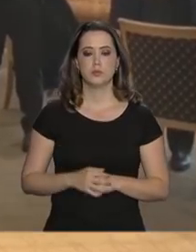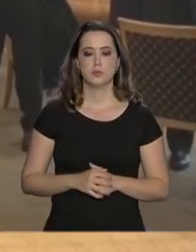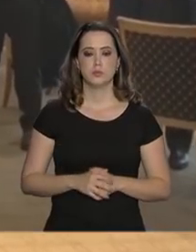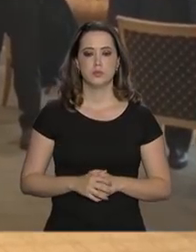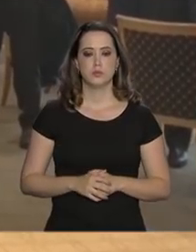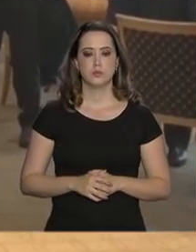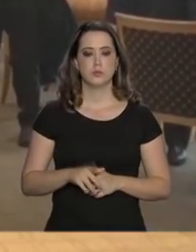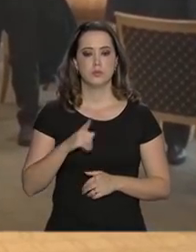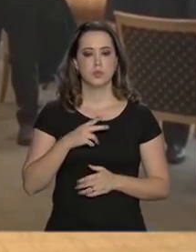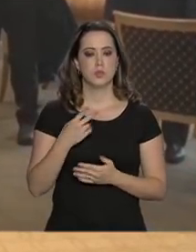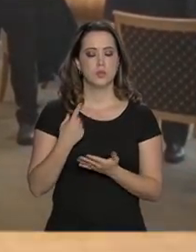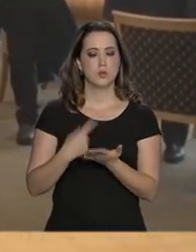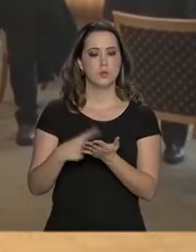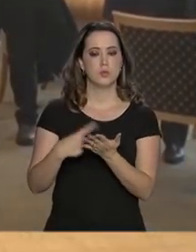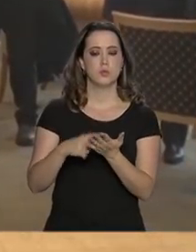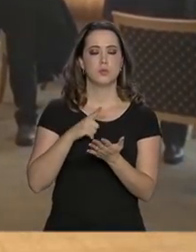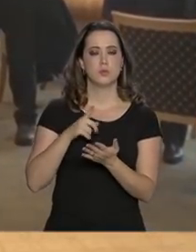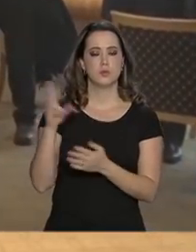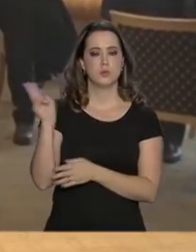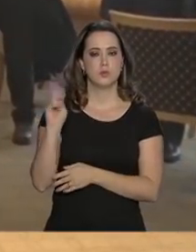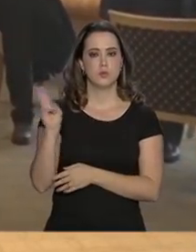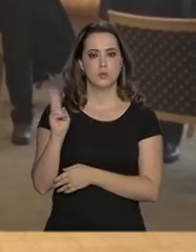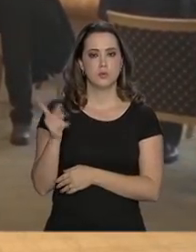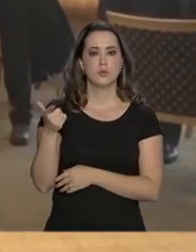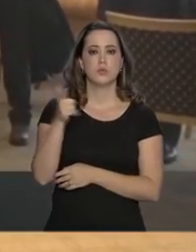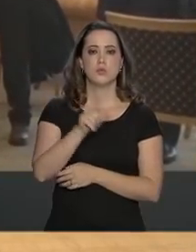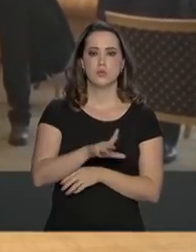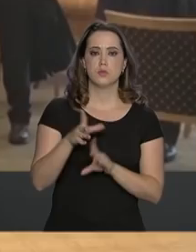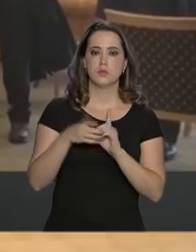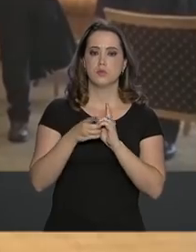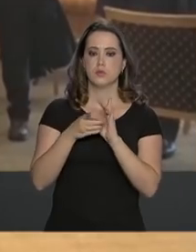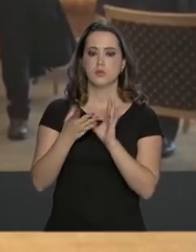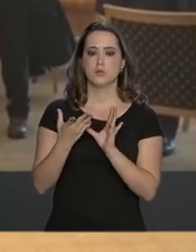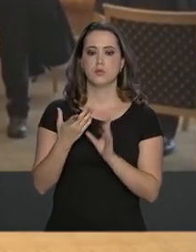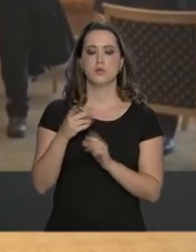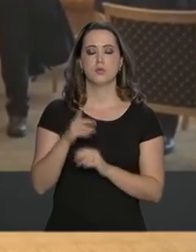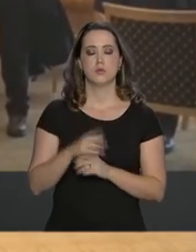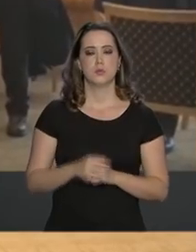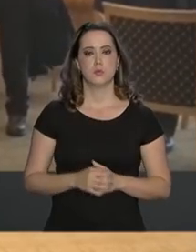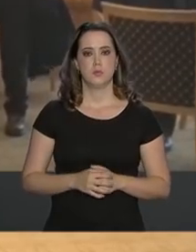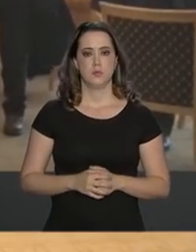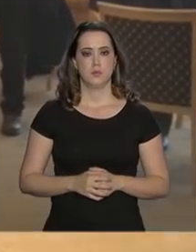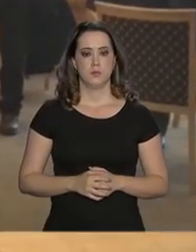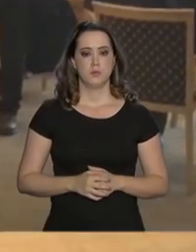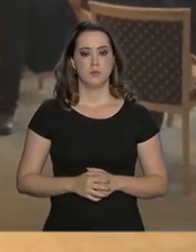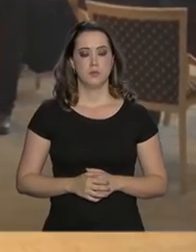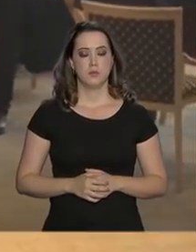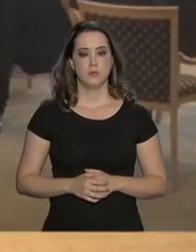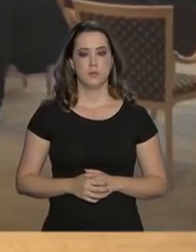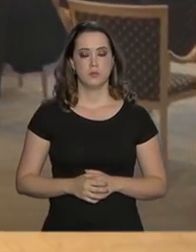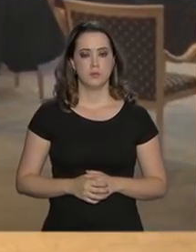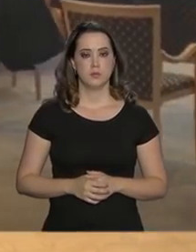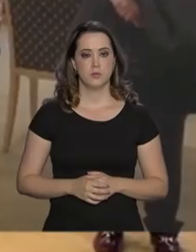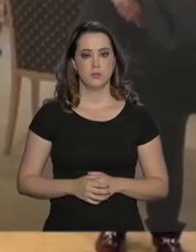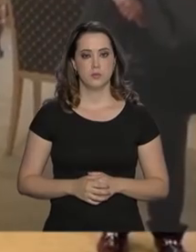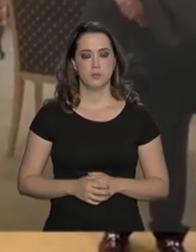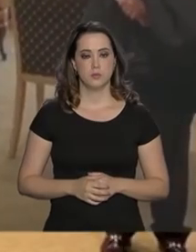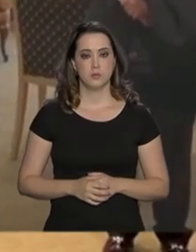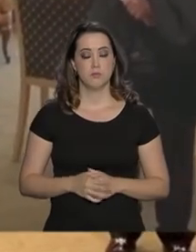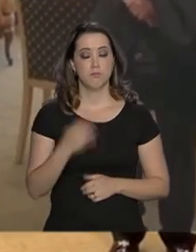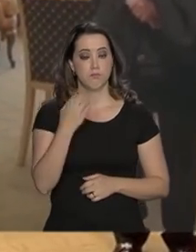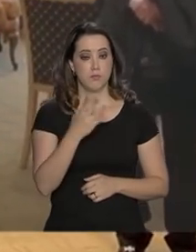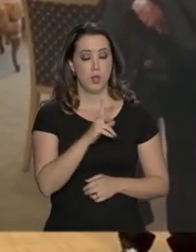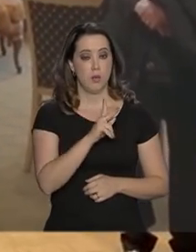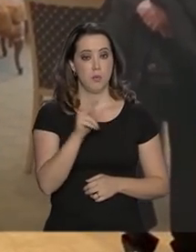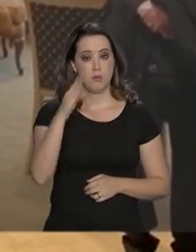é. Esse compromisso que temos para que a Venezuela retorne à democracia. Muito obrigado, presidente. Muito obrigado. Um plato. Obrigado, presidente. Segundo